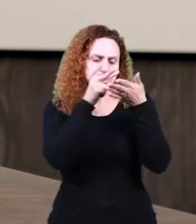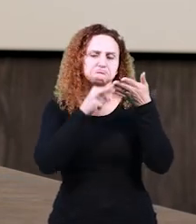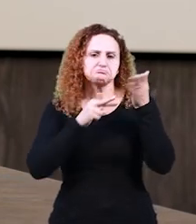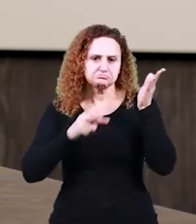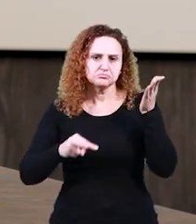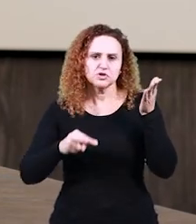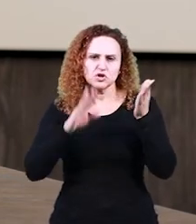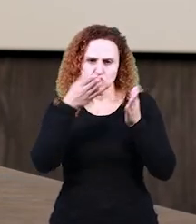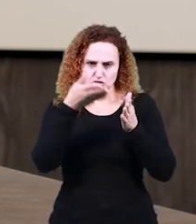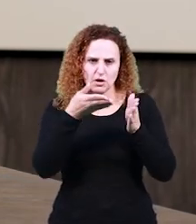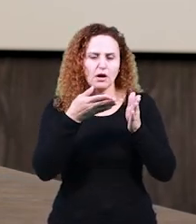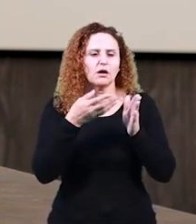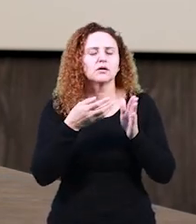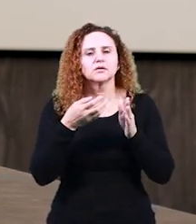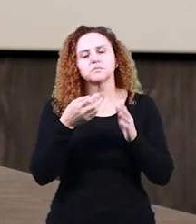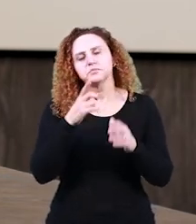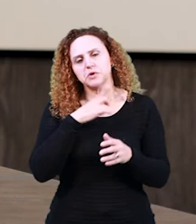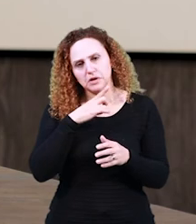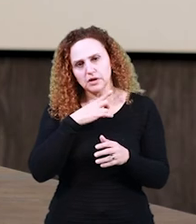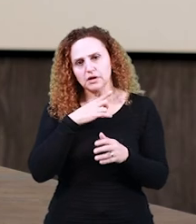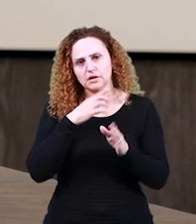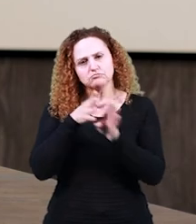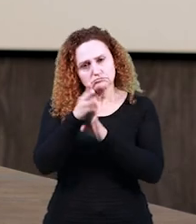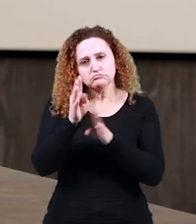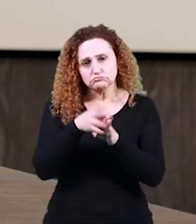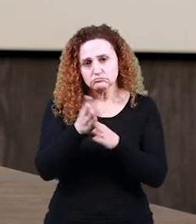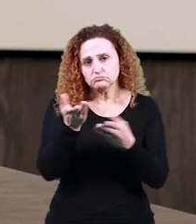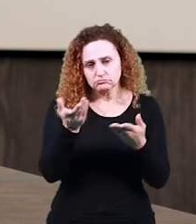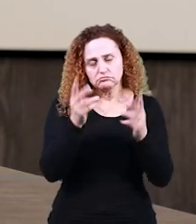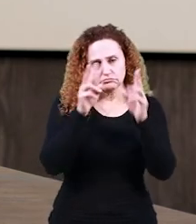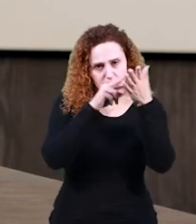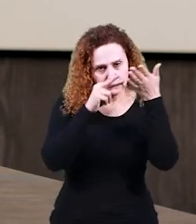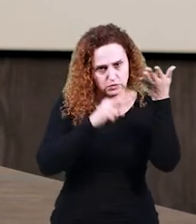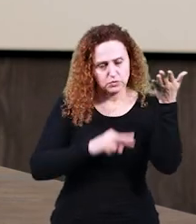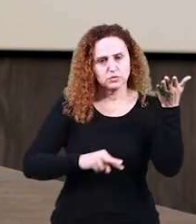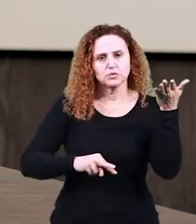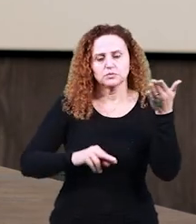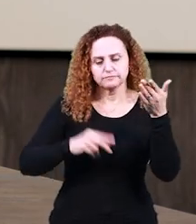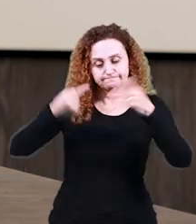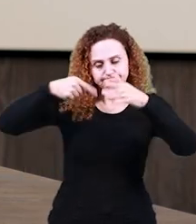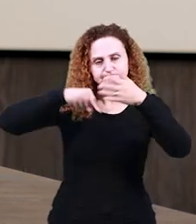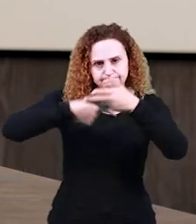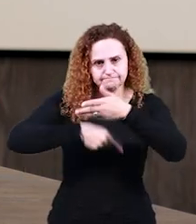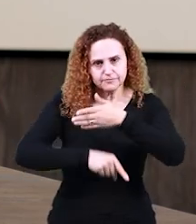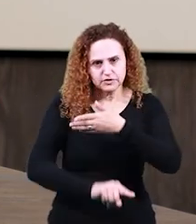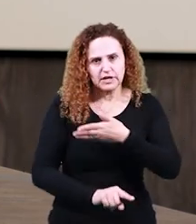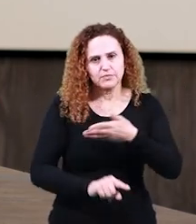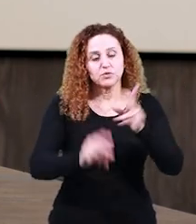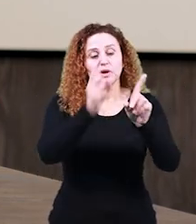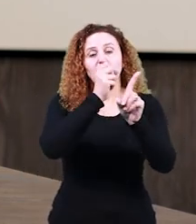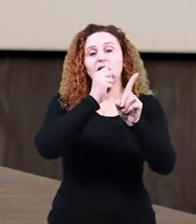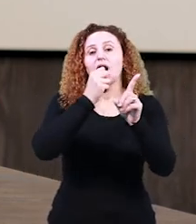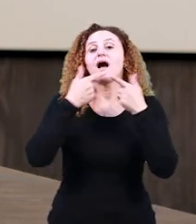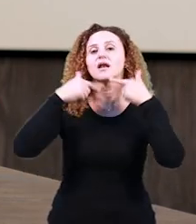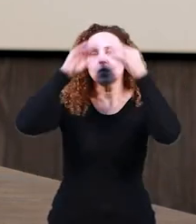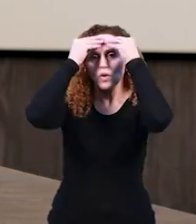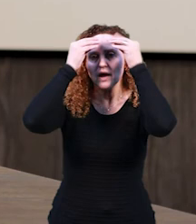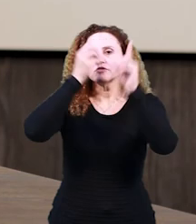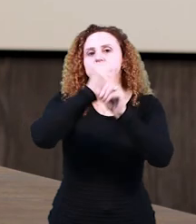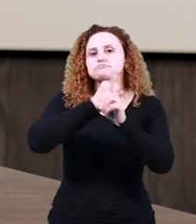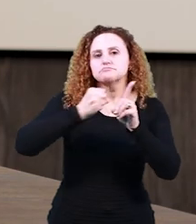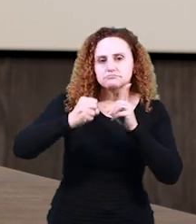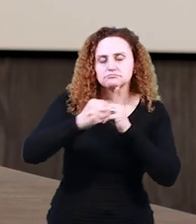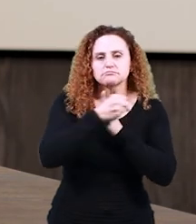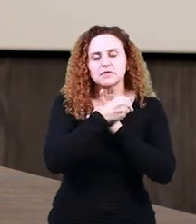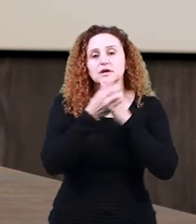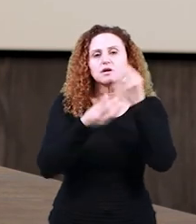vocês vão ver que justamente a gente pensa nessa relação entre linguagem e sociedade, isto é, como é que essa língua